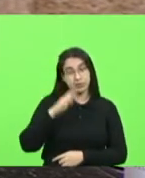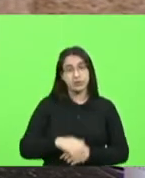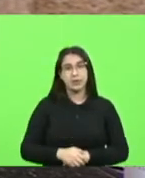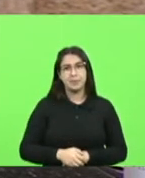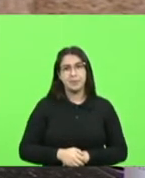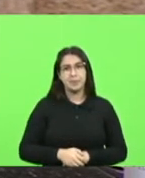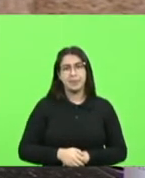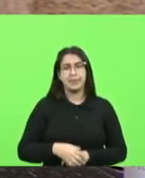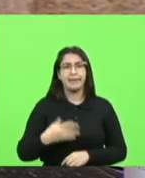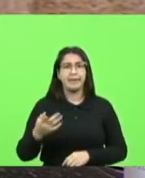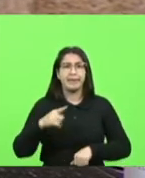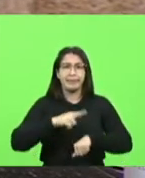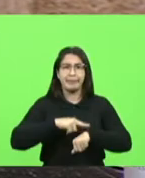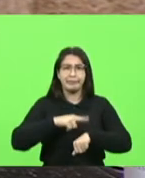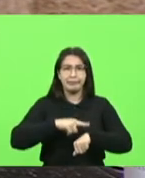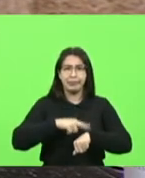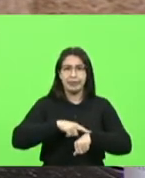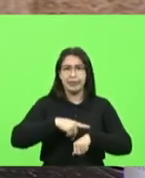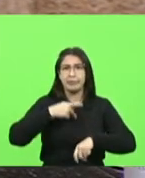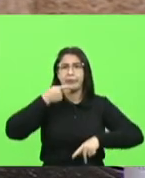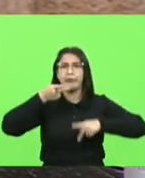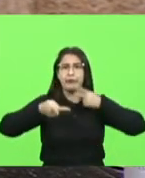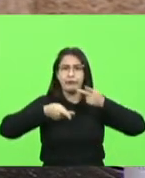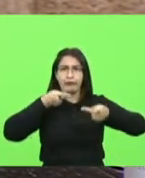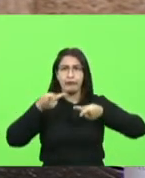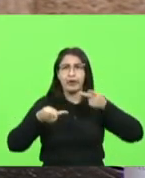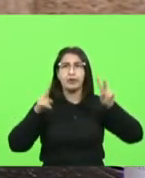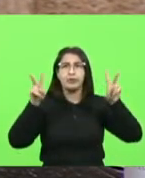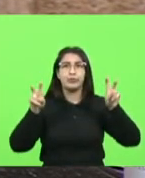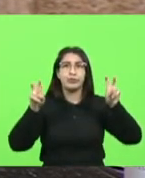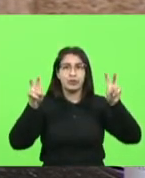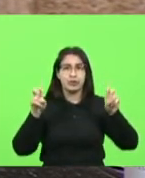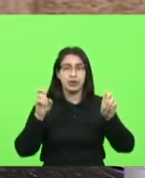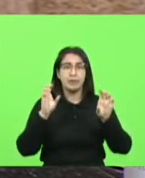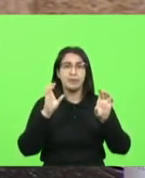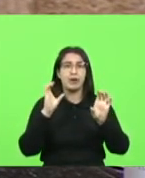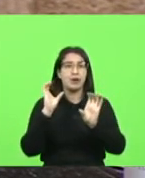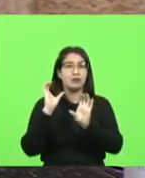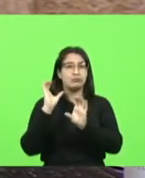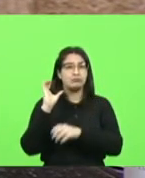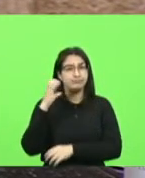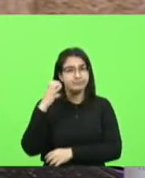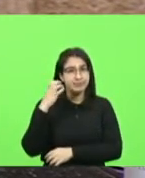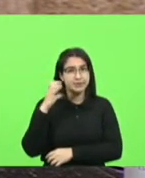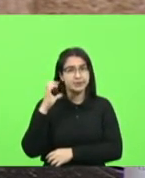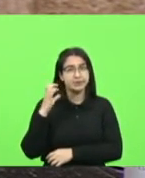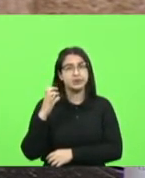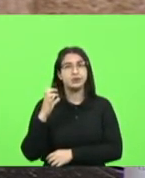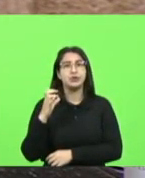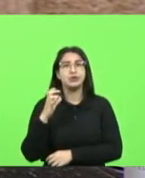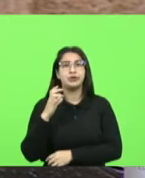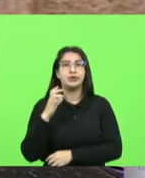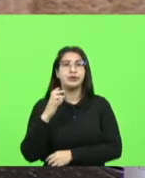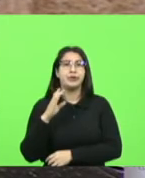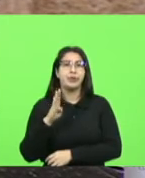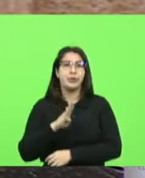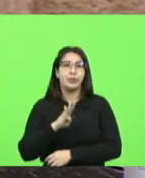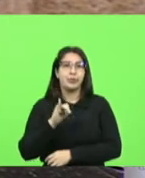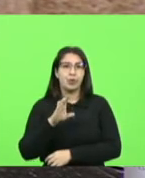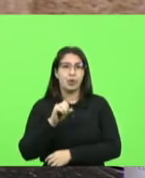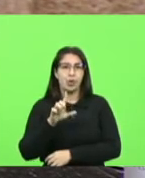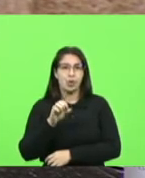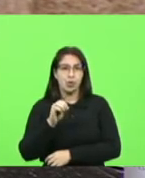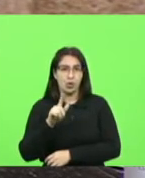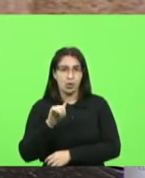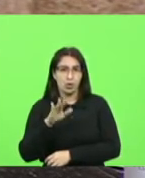que deveria ser usada com conteúdos científicos objetivos e que fossem favorecer a formação cultural